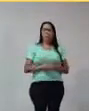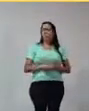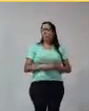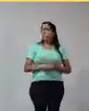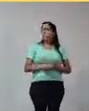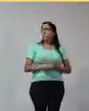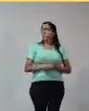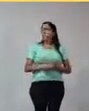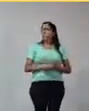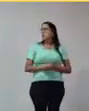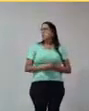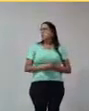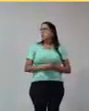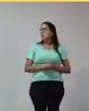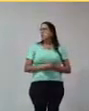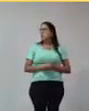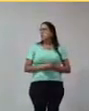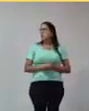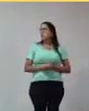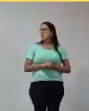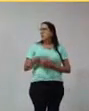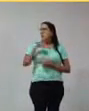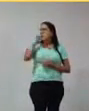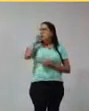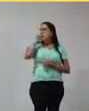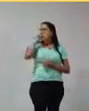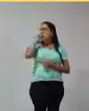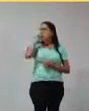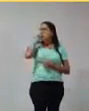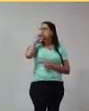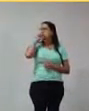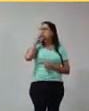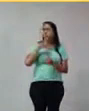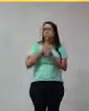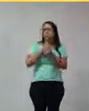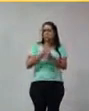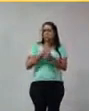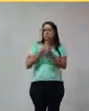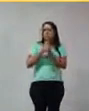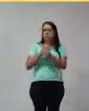E tem bastantes seguidores. Um grande orgulho.